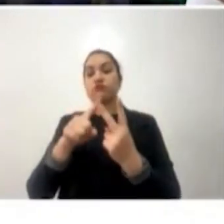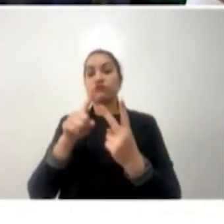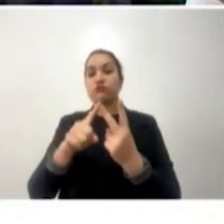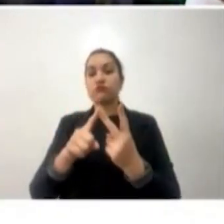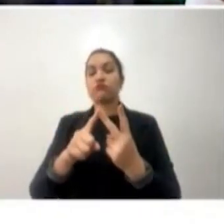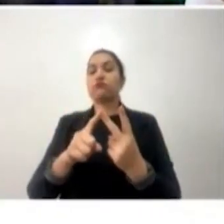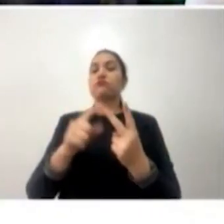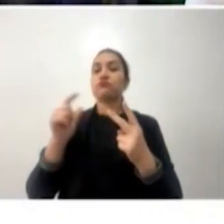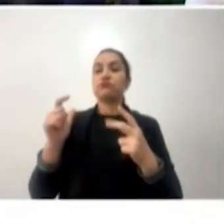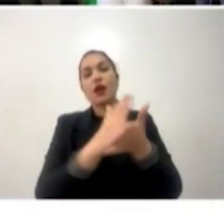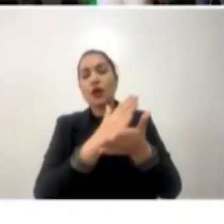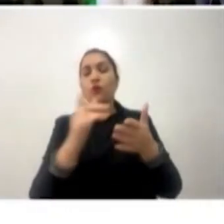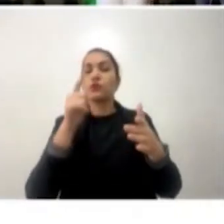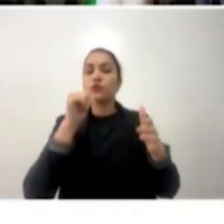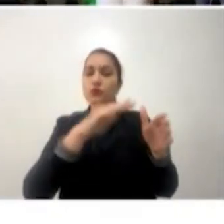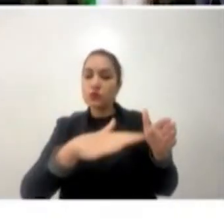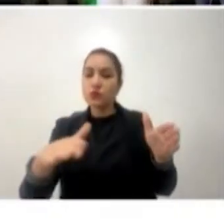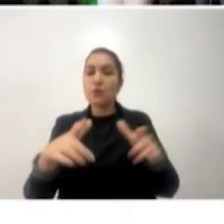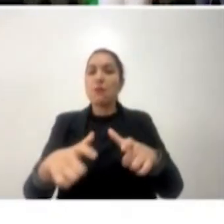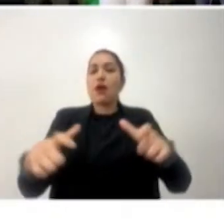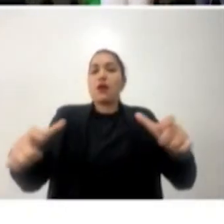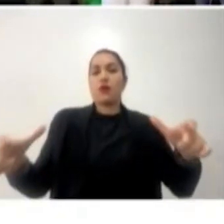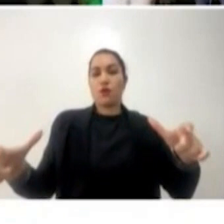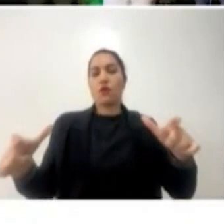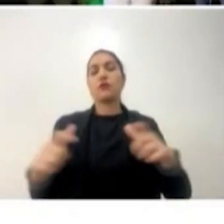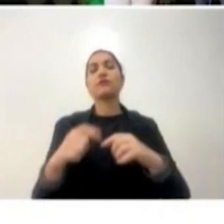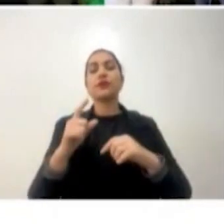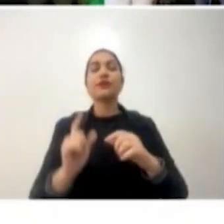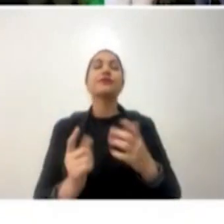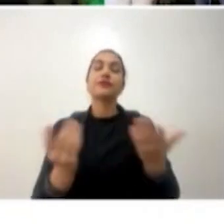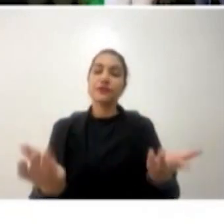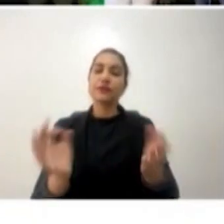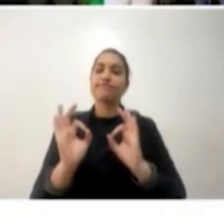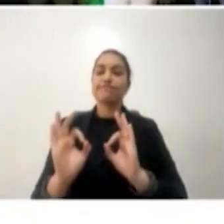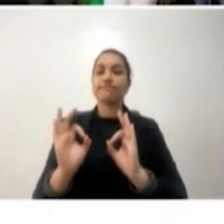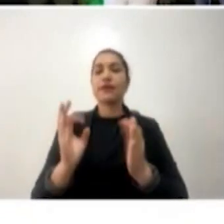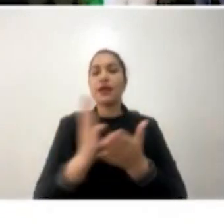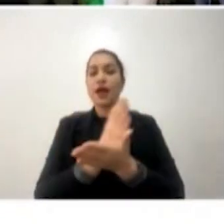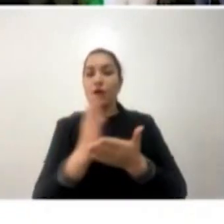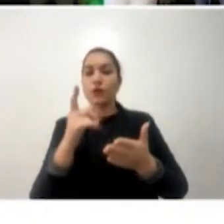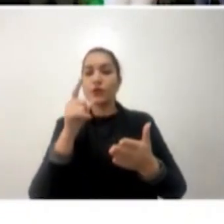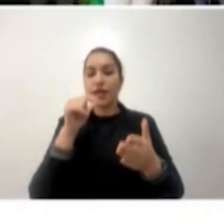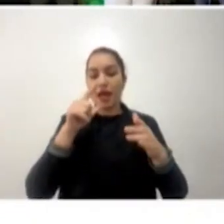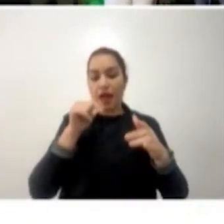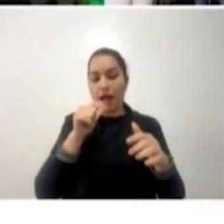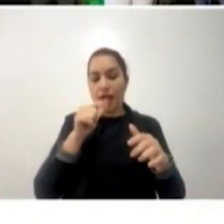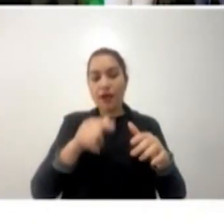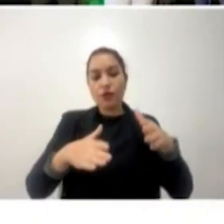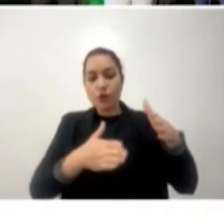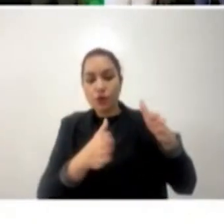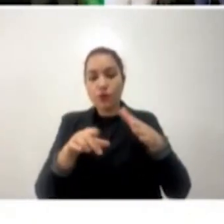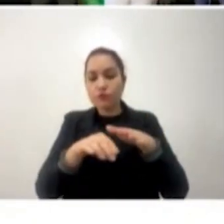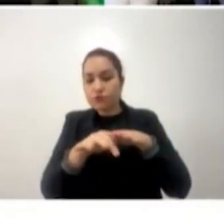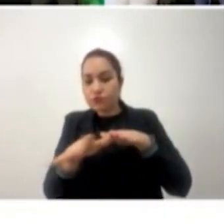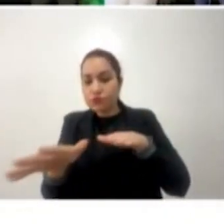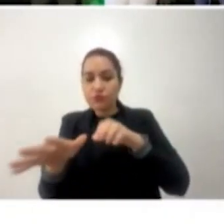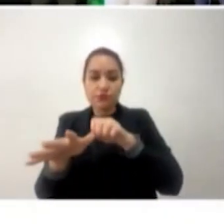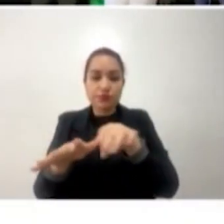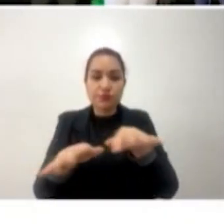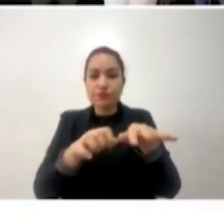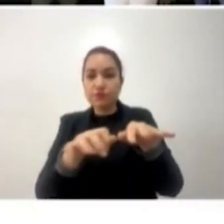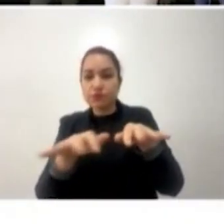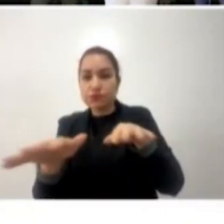médio e grande porte. Aqueles que recebem afluentes, um ou dois afluentes, que são aqueles que se